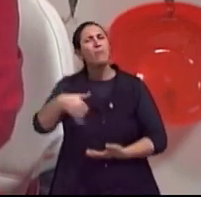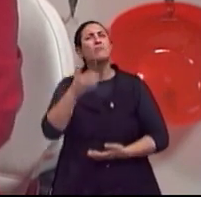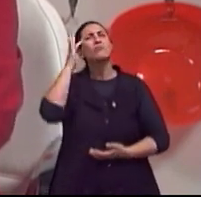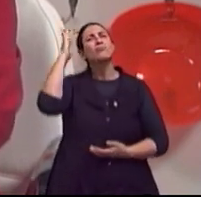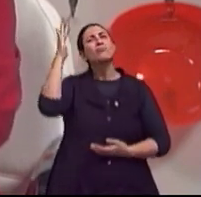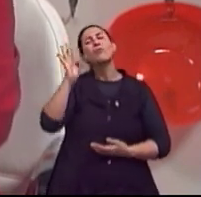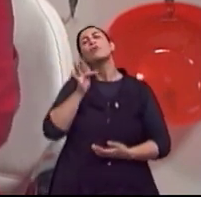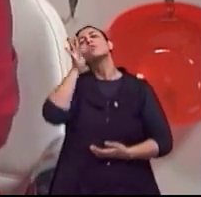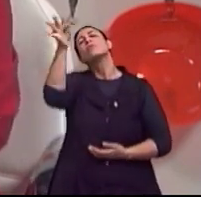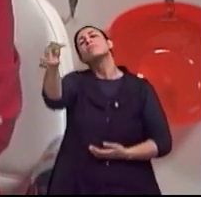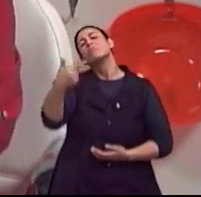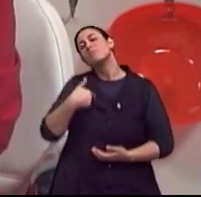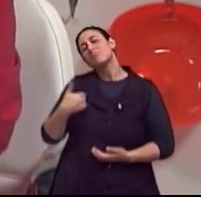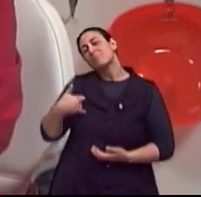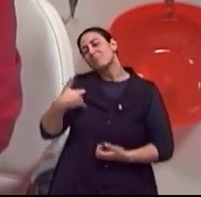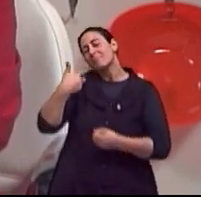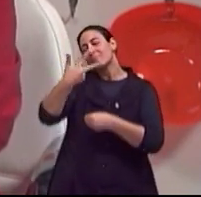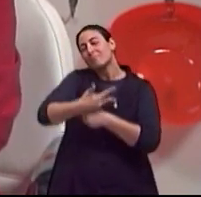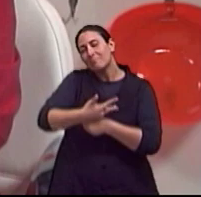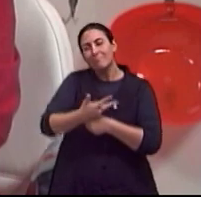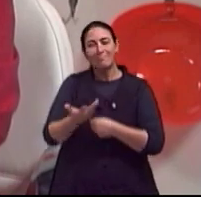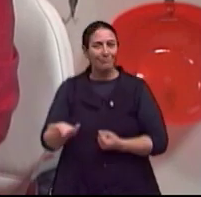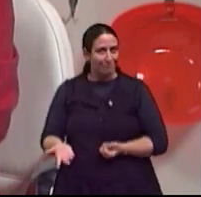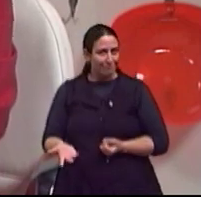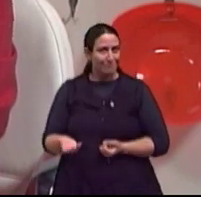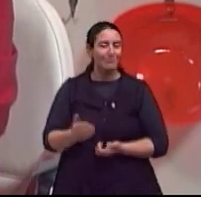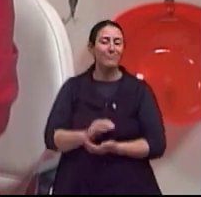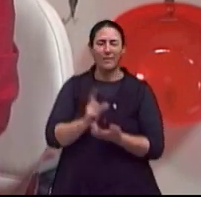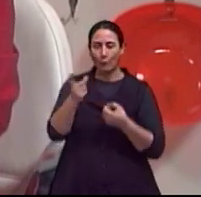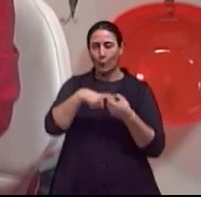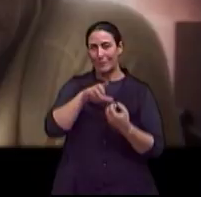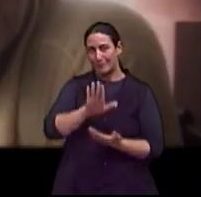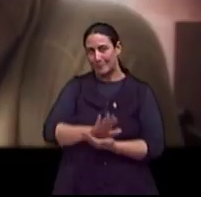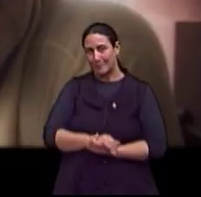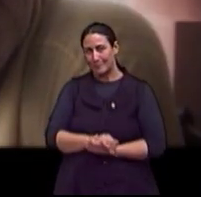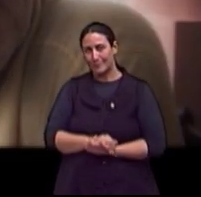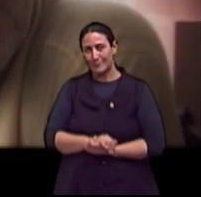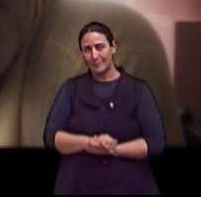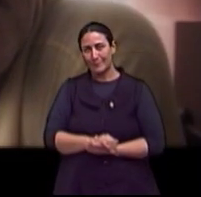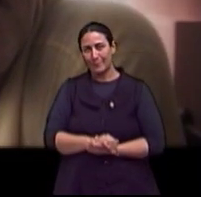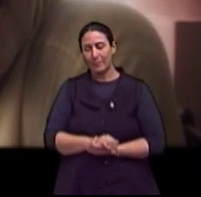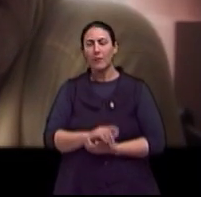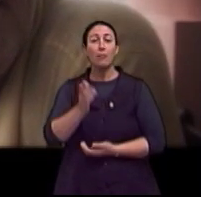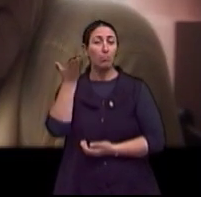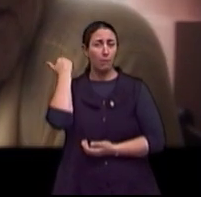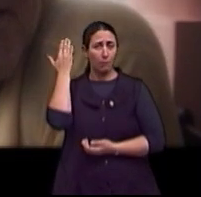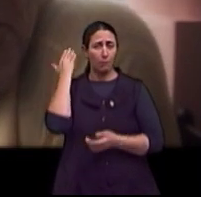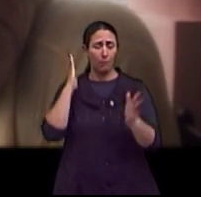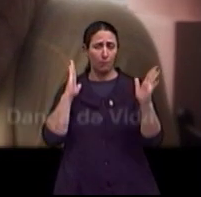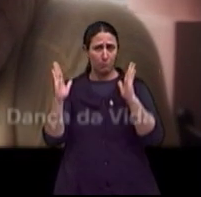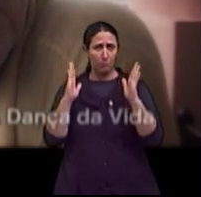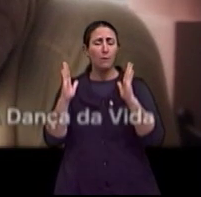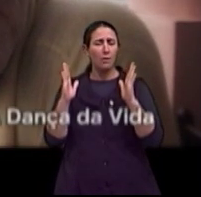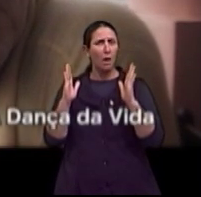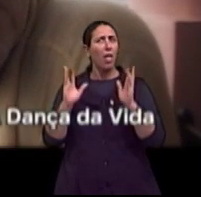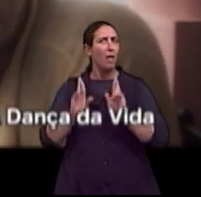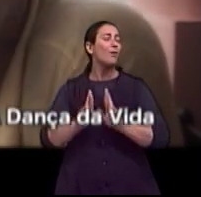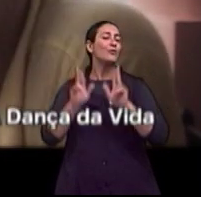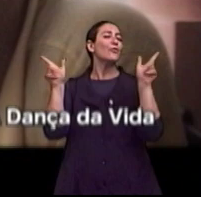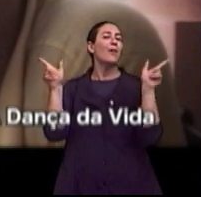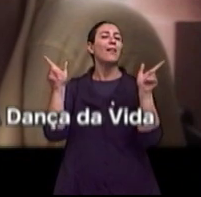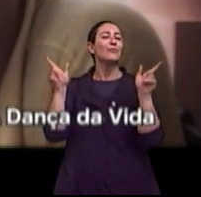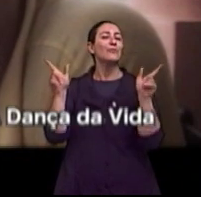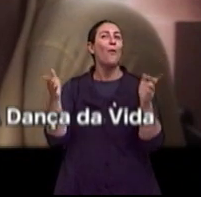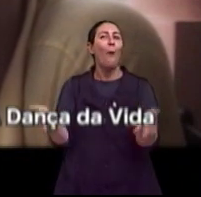ser quando chegar lá na terceira idade. Já voltamos. Mas naquela época era diferente dos